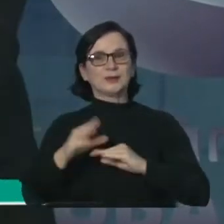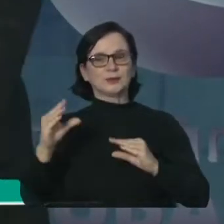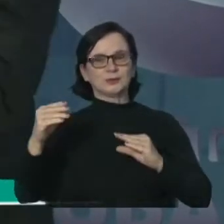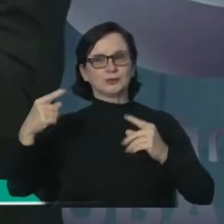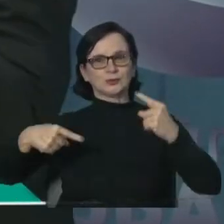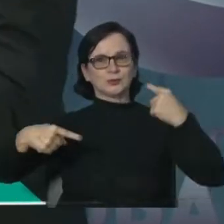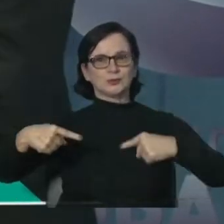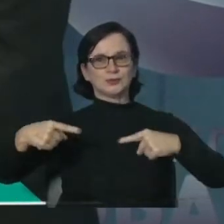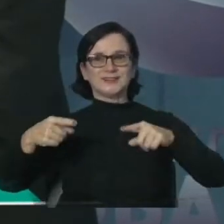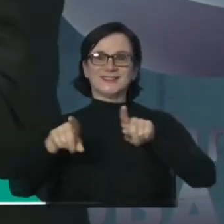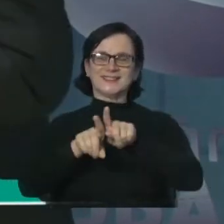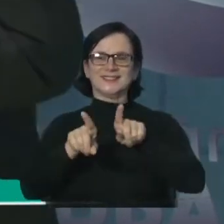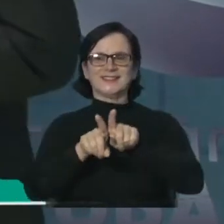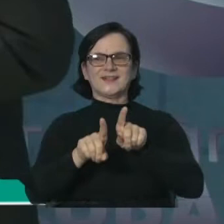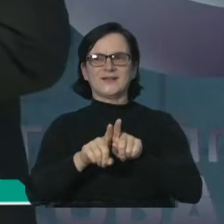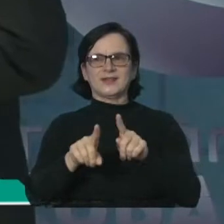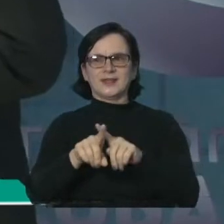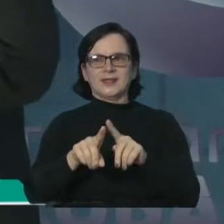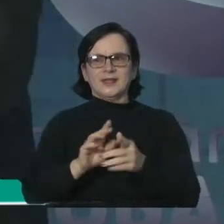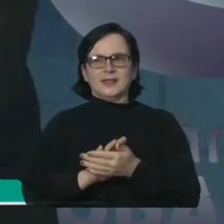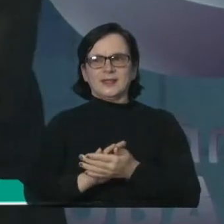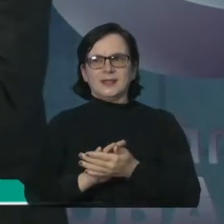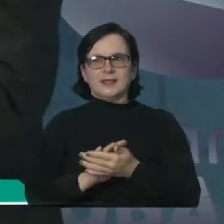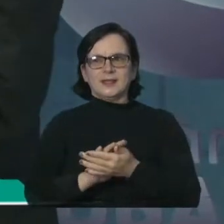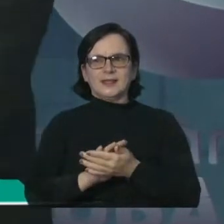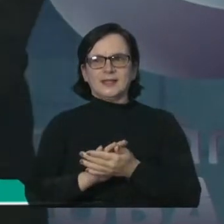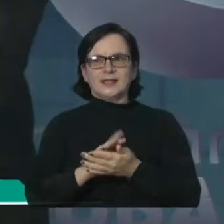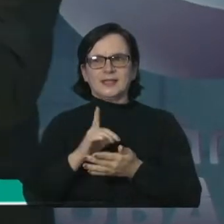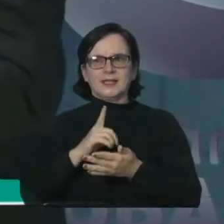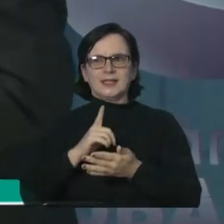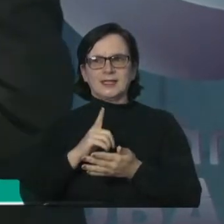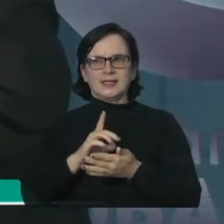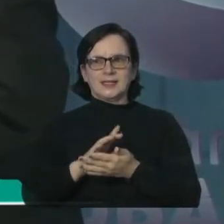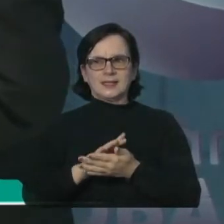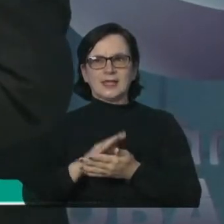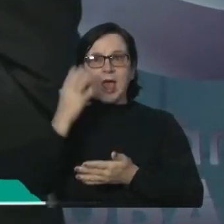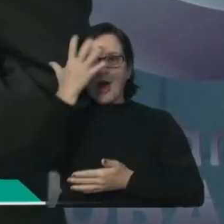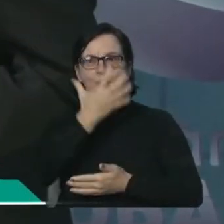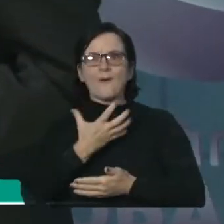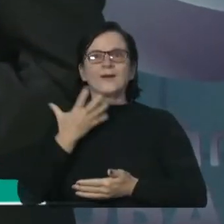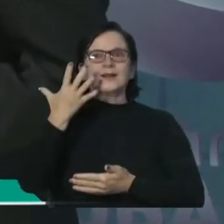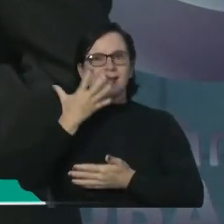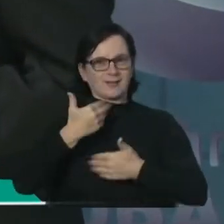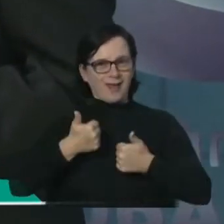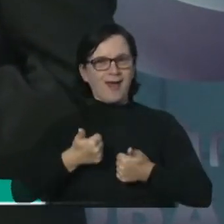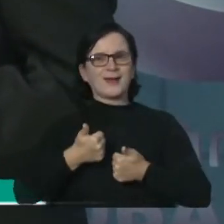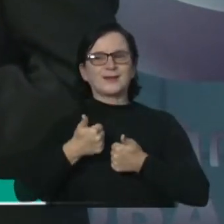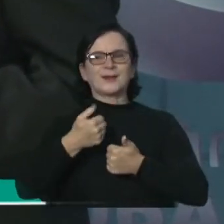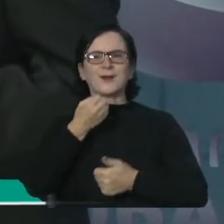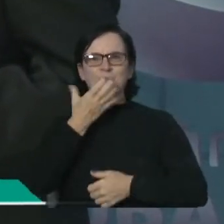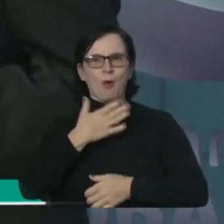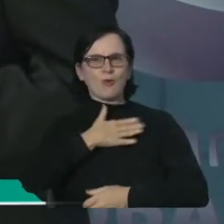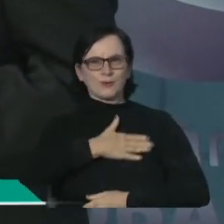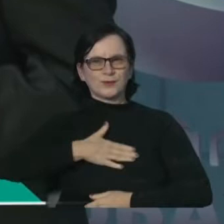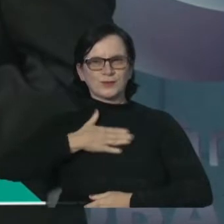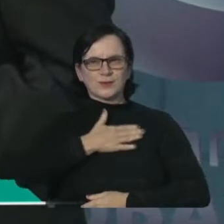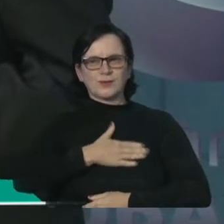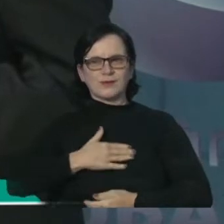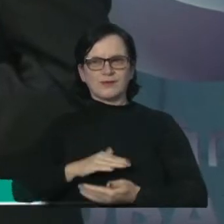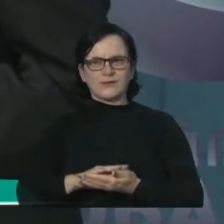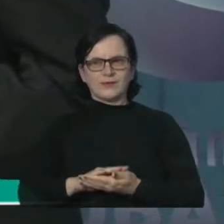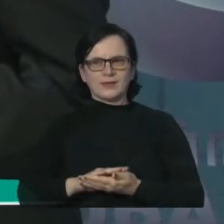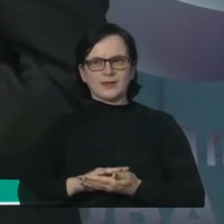estudo, não como periodista, e sim como turista. Encantado! É, que bom que você gostou. A gente